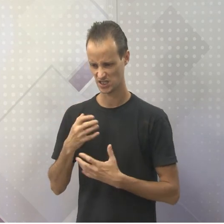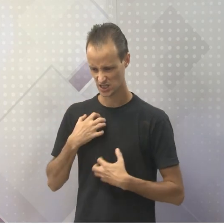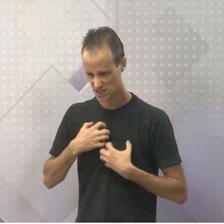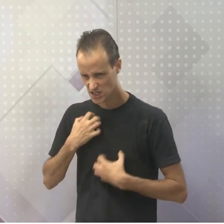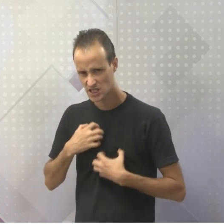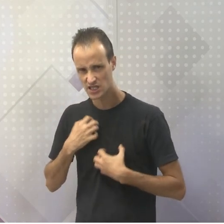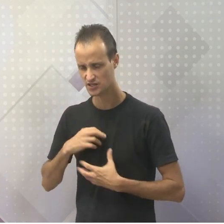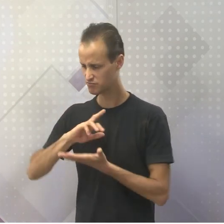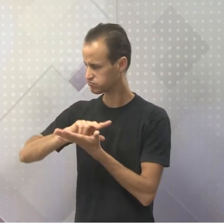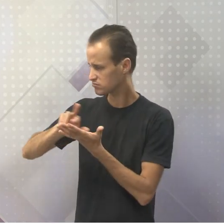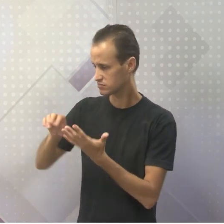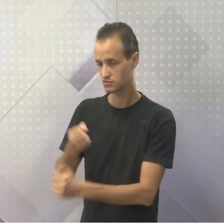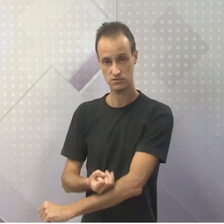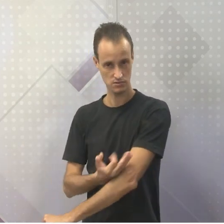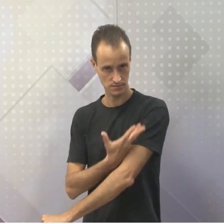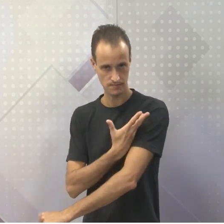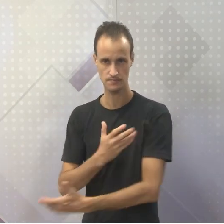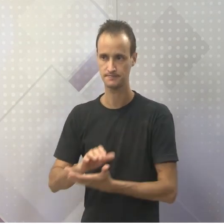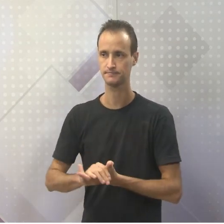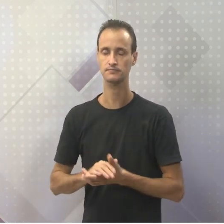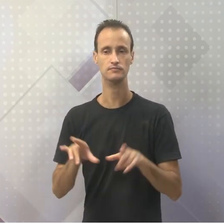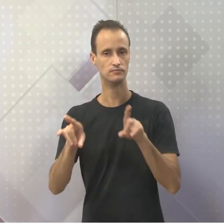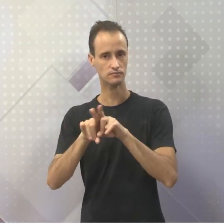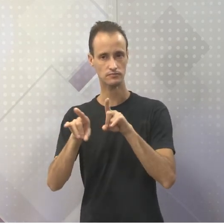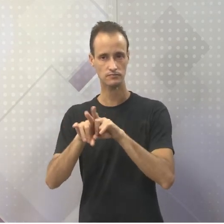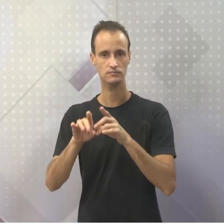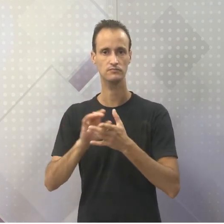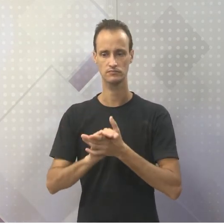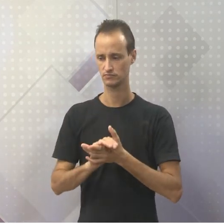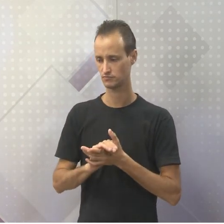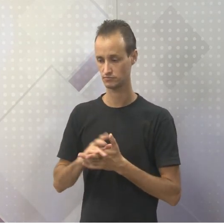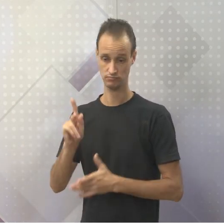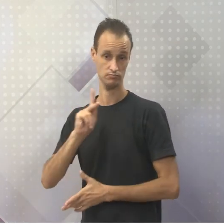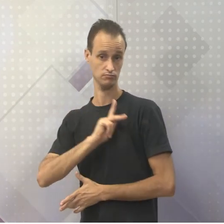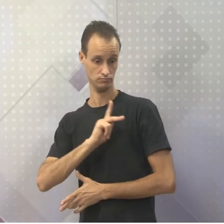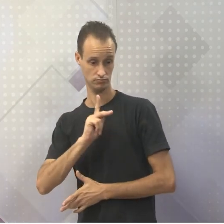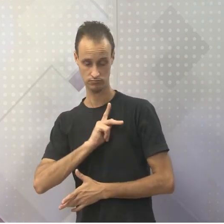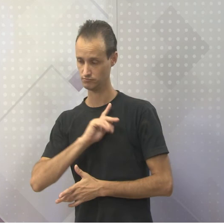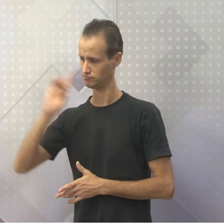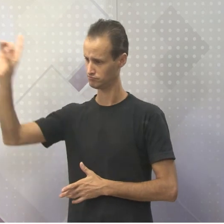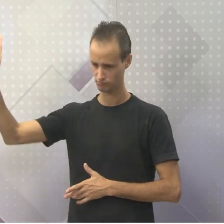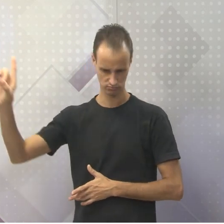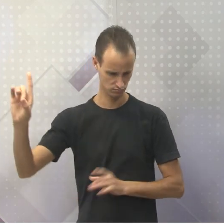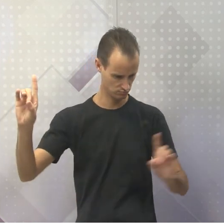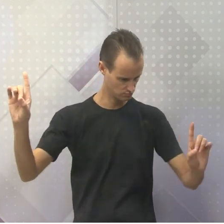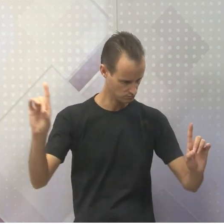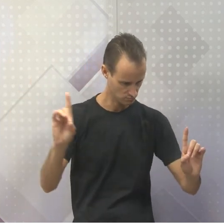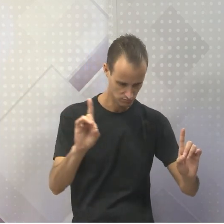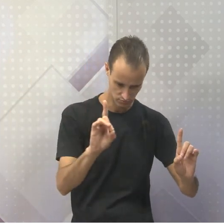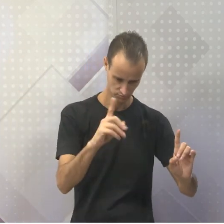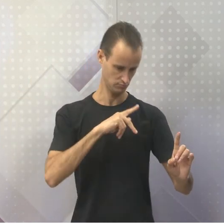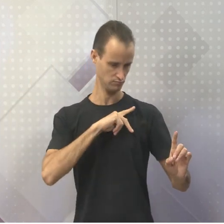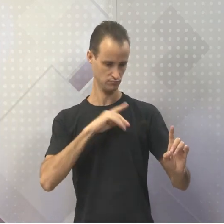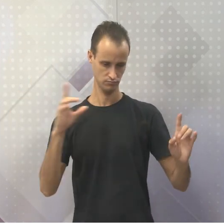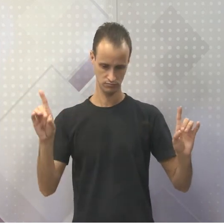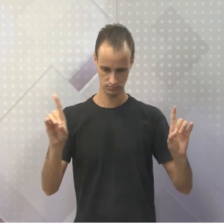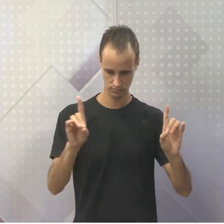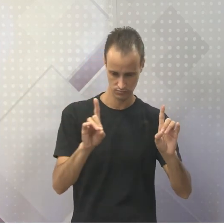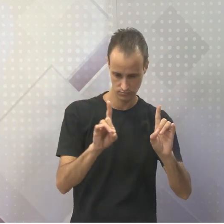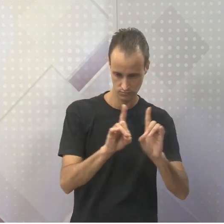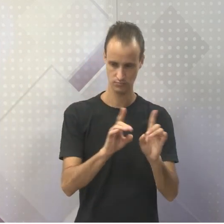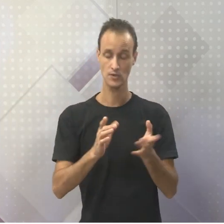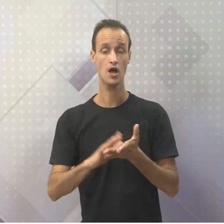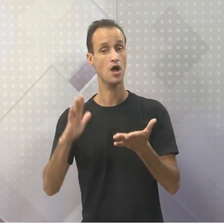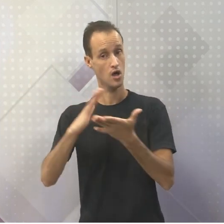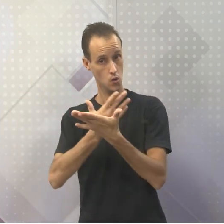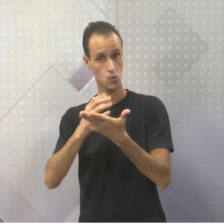Deuses, suscetíveis a esse sentimento, era comum os deuses se aposicionarem por humanos, com eles terem filhos. Alguns heróis da mitologia